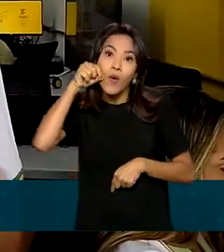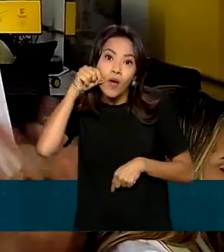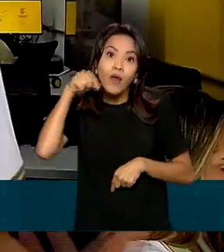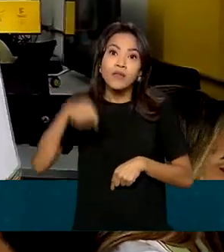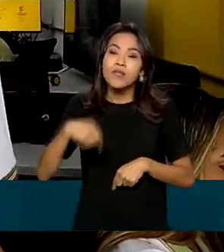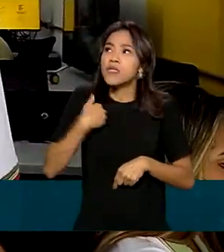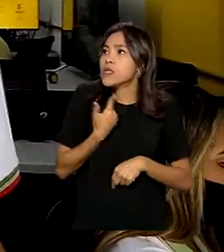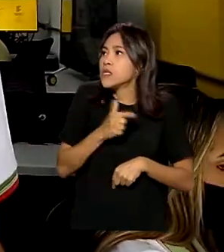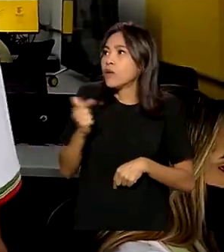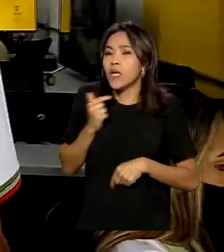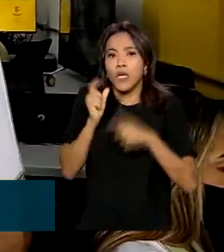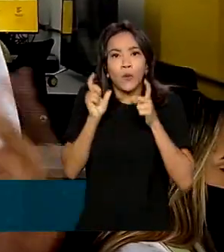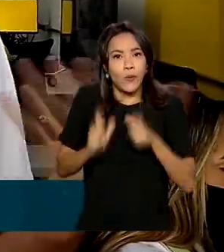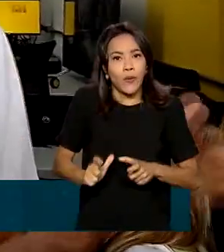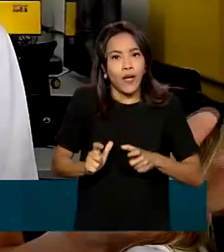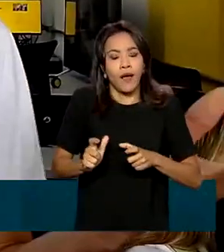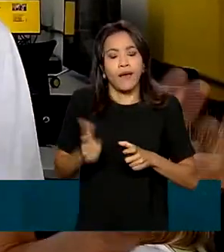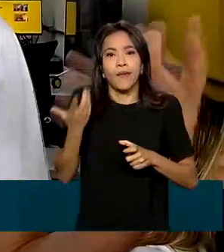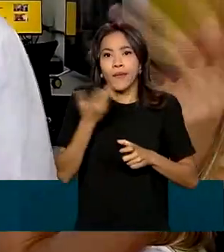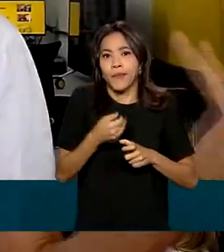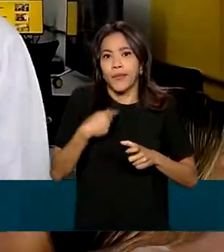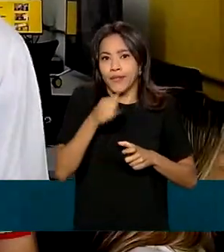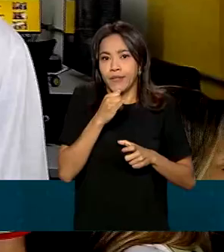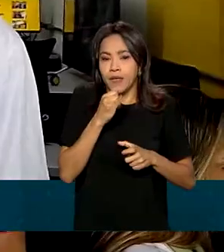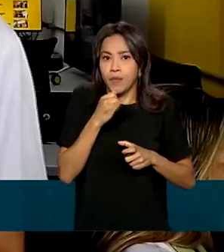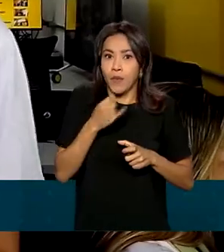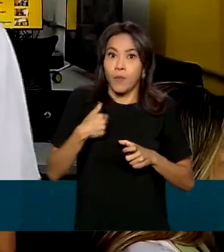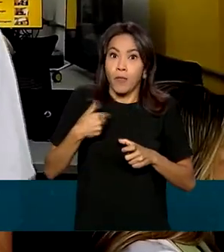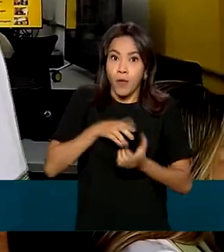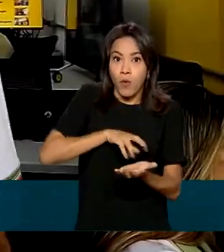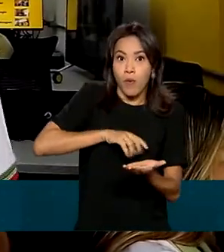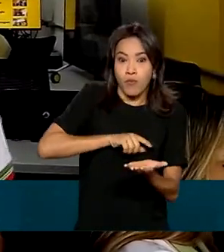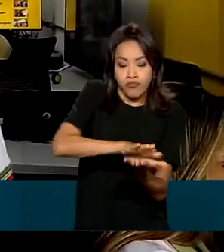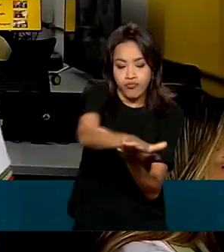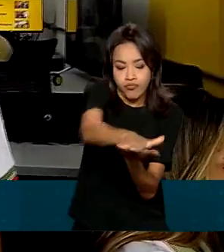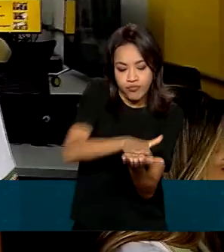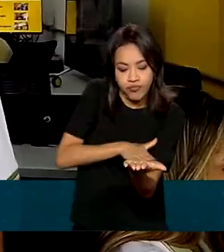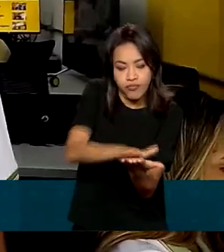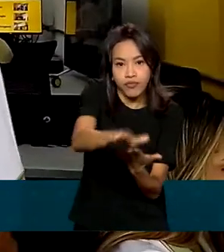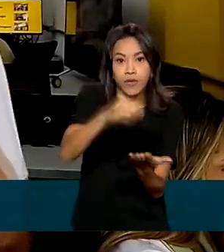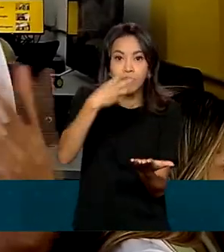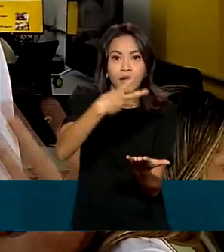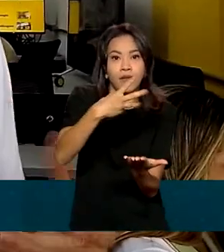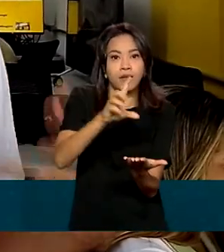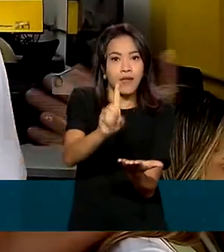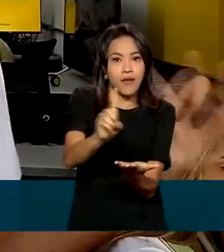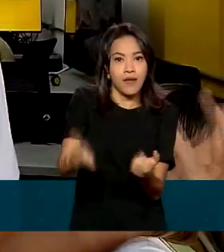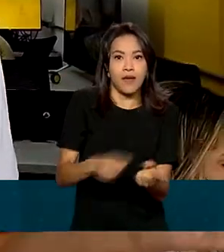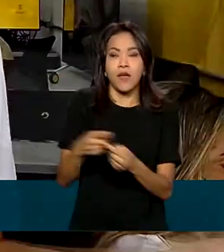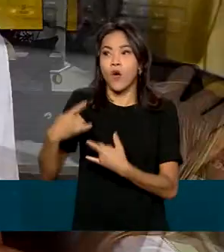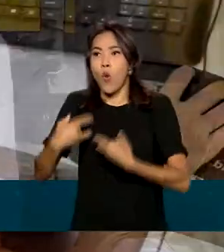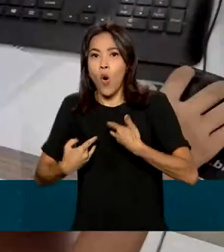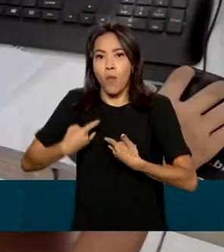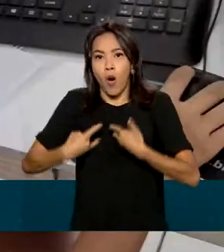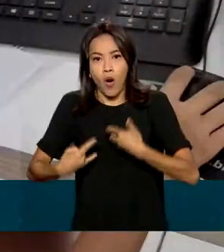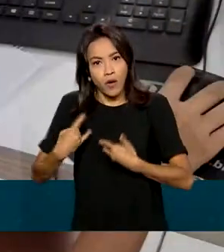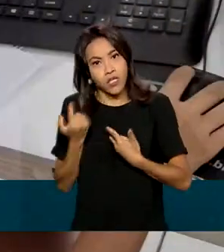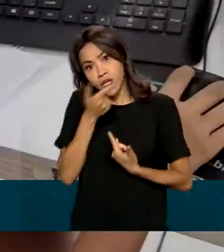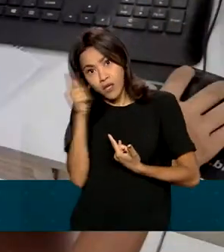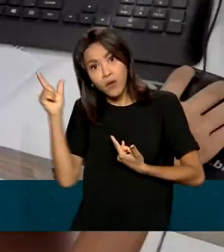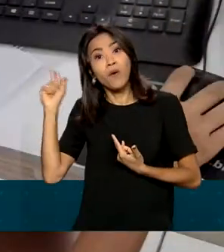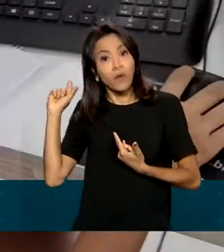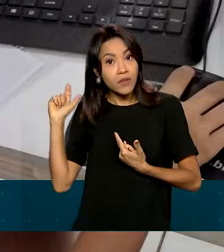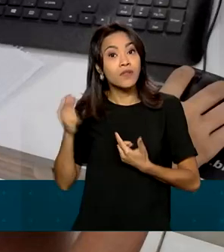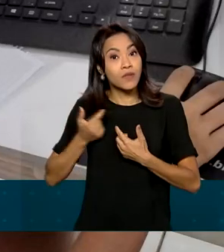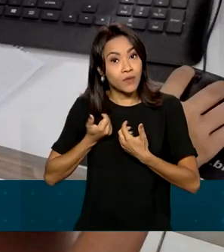local onde eu possa desenvolver atividades com impressoras de HD, com robótica e com outros cursos